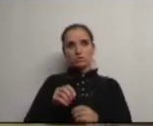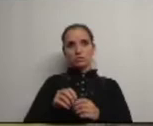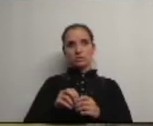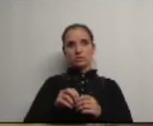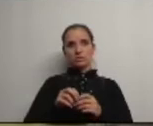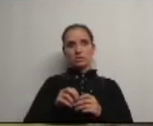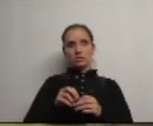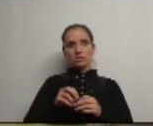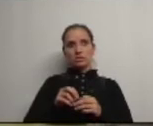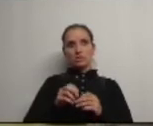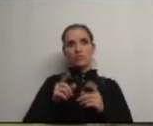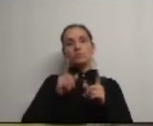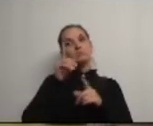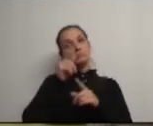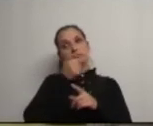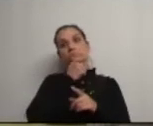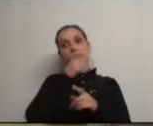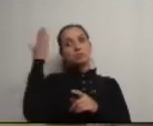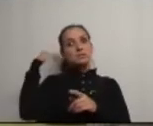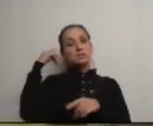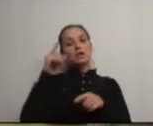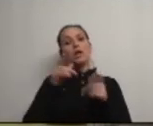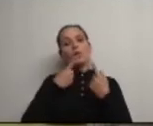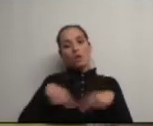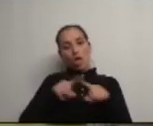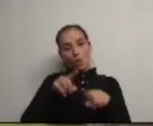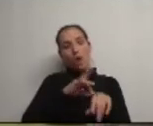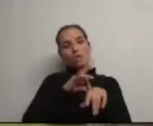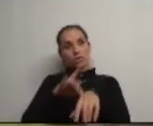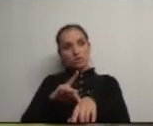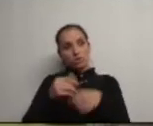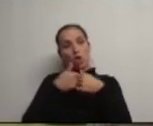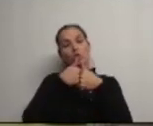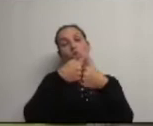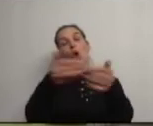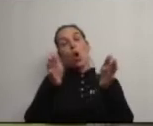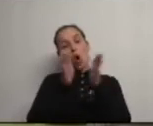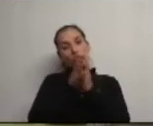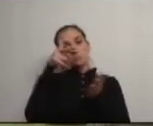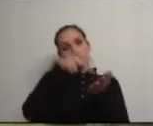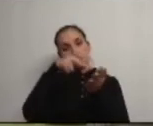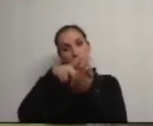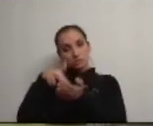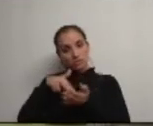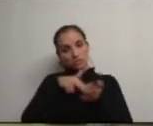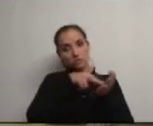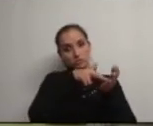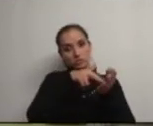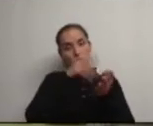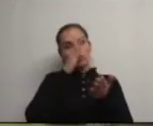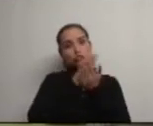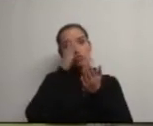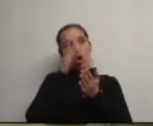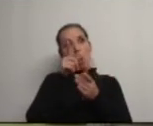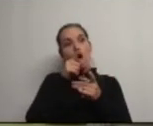foi definido em reunião de líderes em reunião de líderes em que todos estiveram presentes à exceção do líder